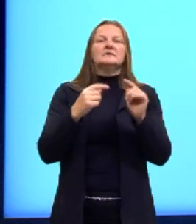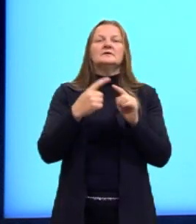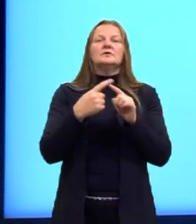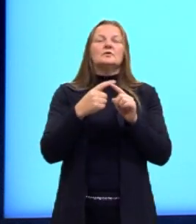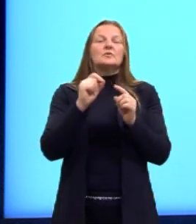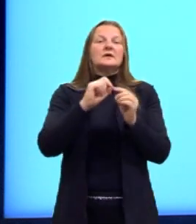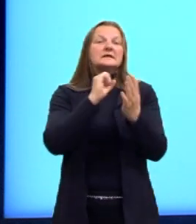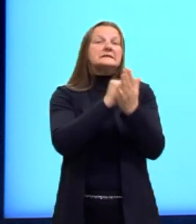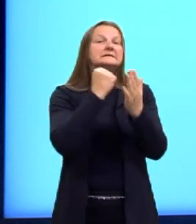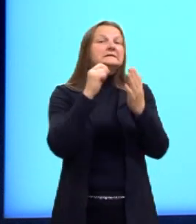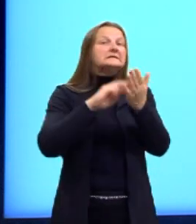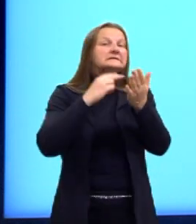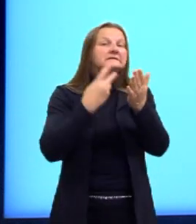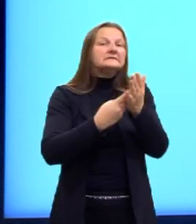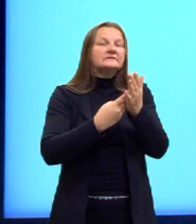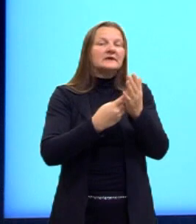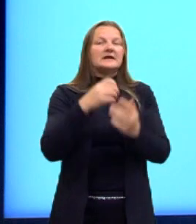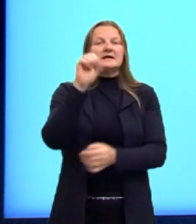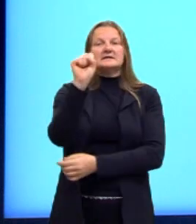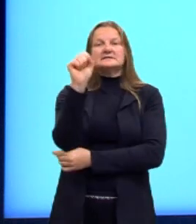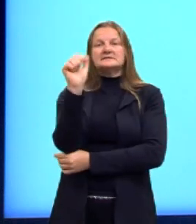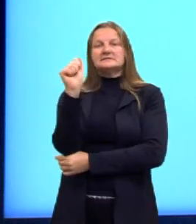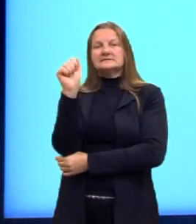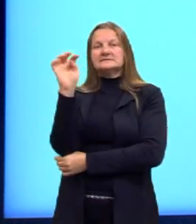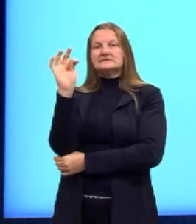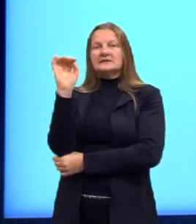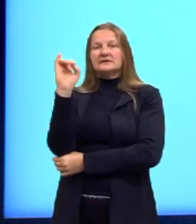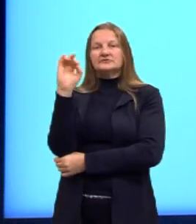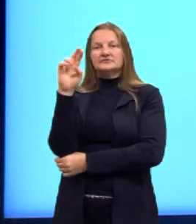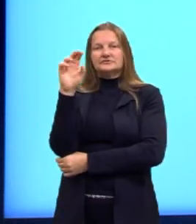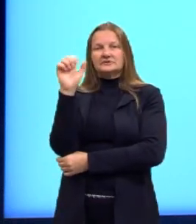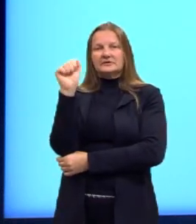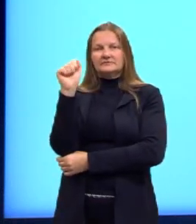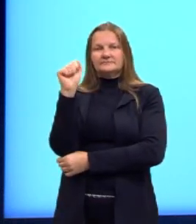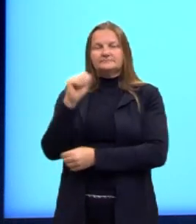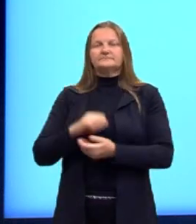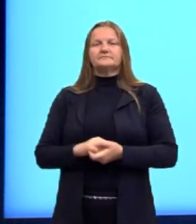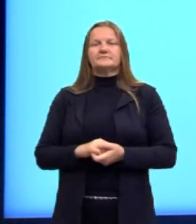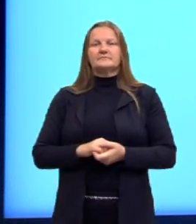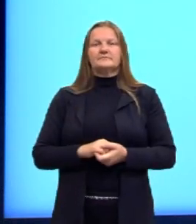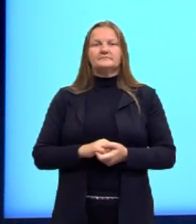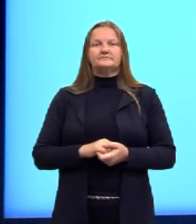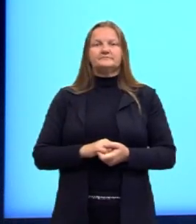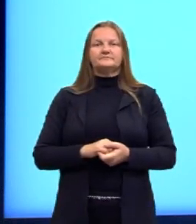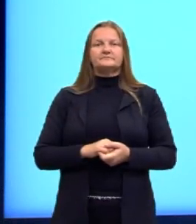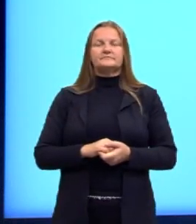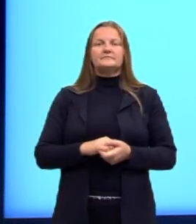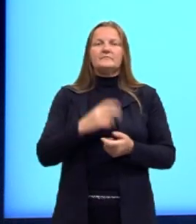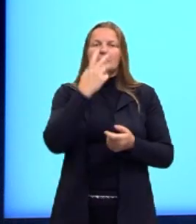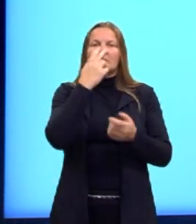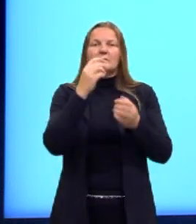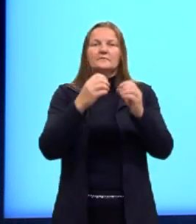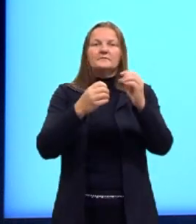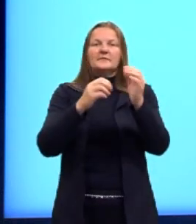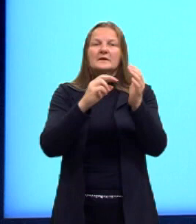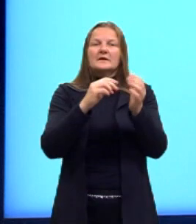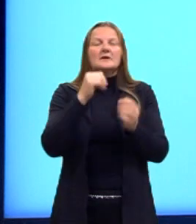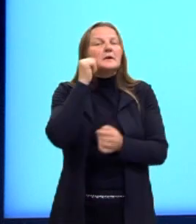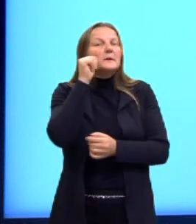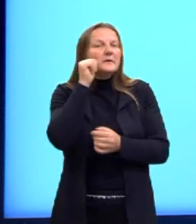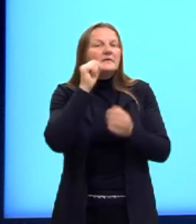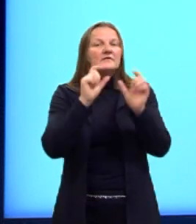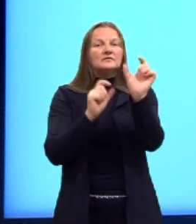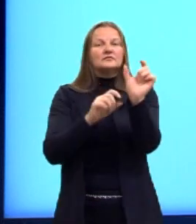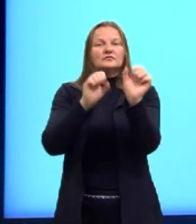significa a palavra sátira no dicionário. Ela é um substantivo feminino que, na literatura,